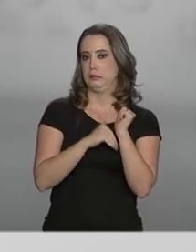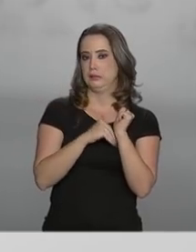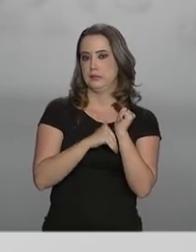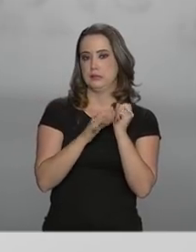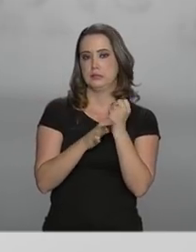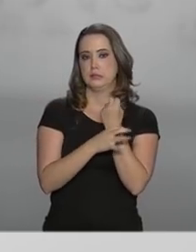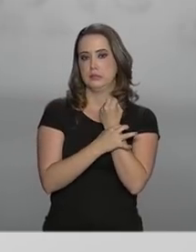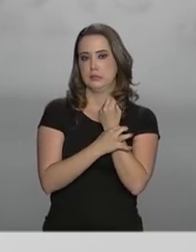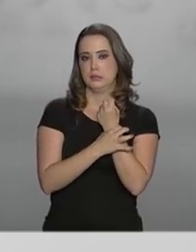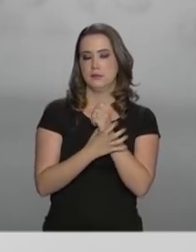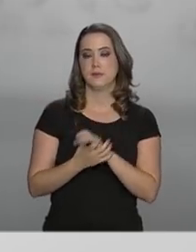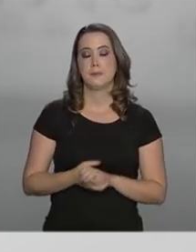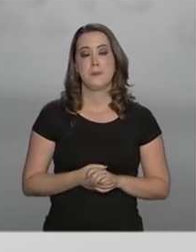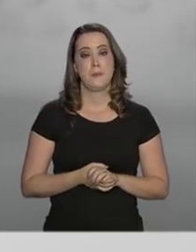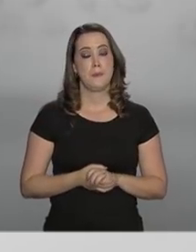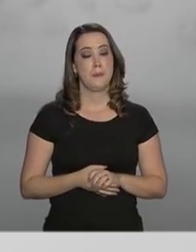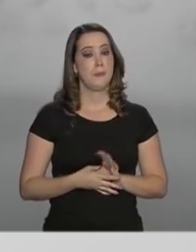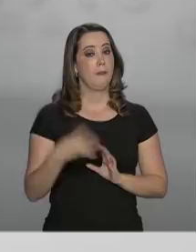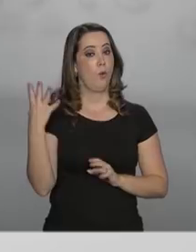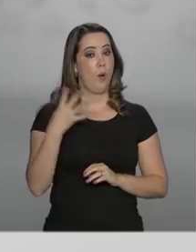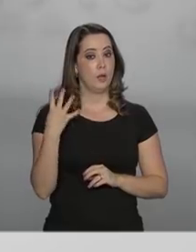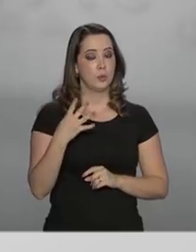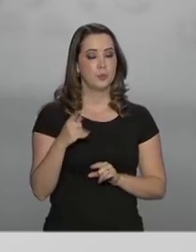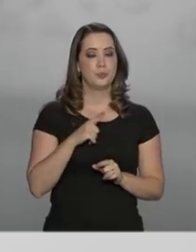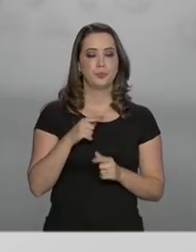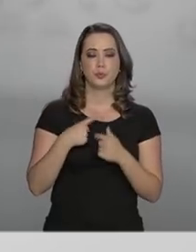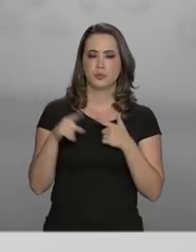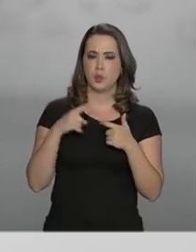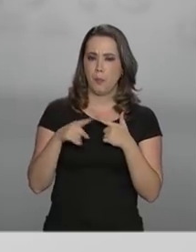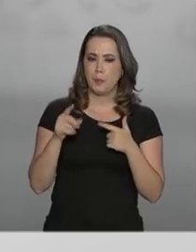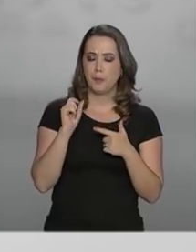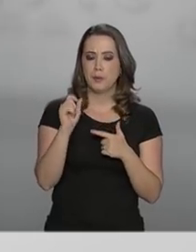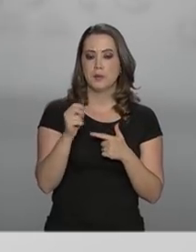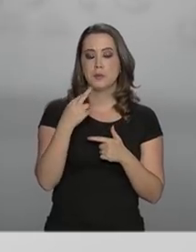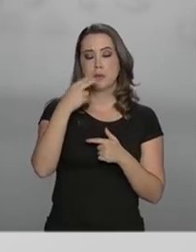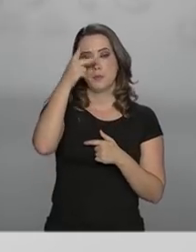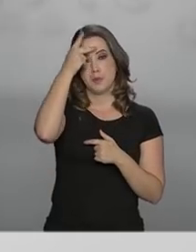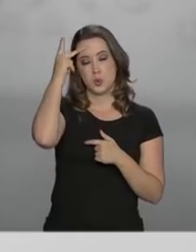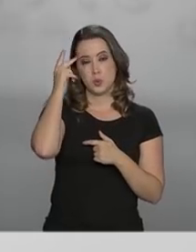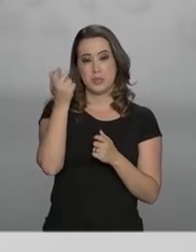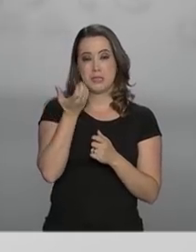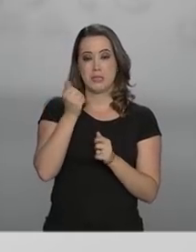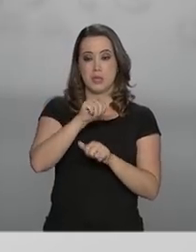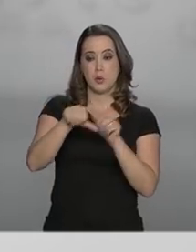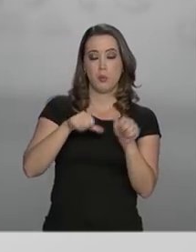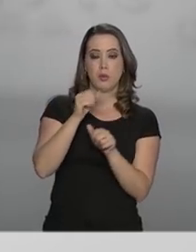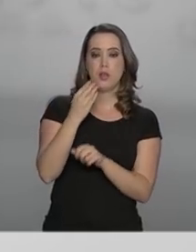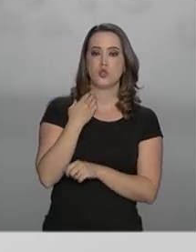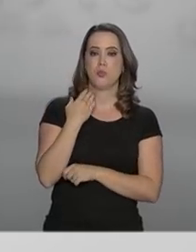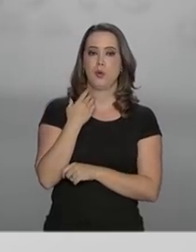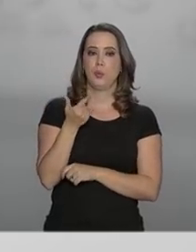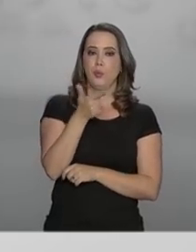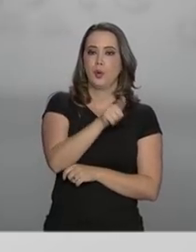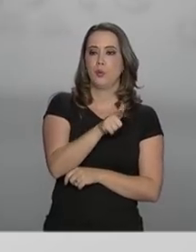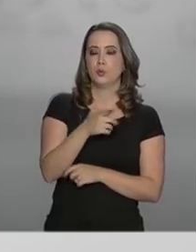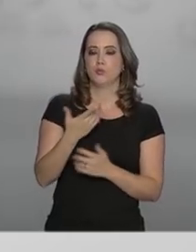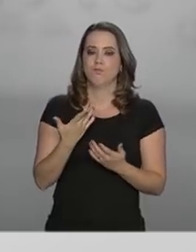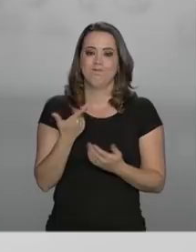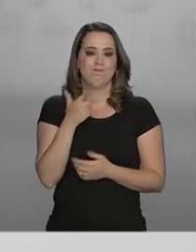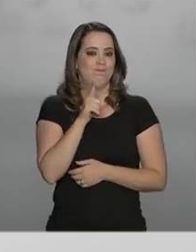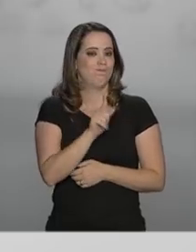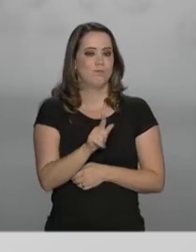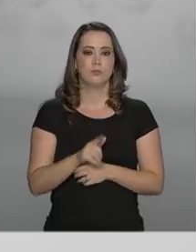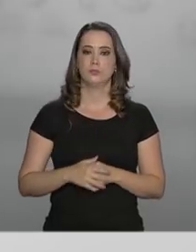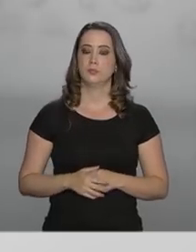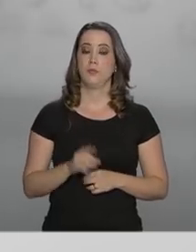e sigilo nas operações. Em quarto lugar, reclamações de clientes que tentaram a portabilidade para outras instituições e não